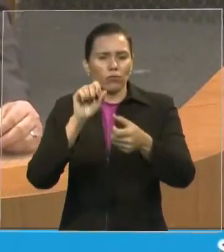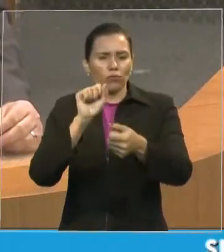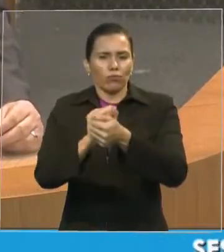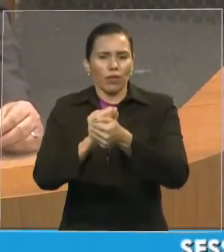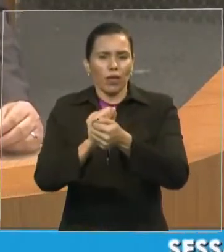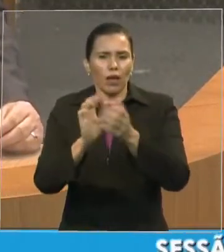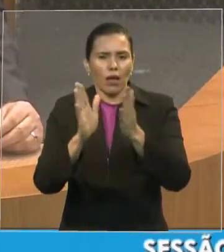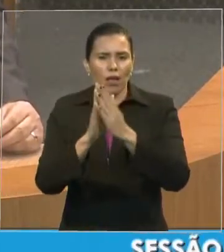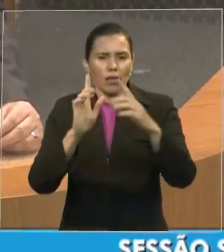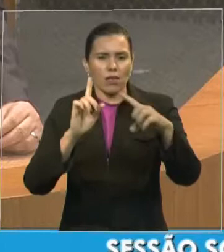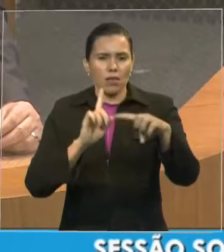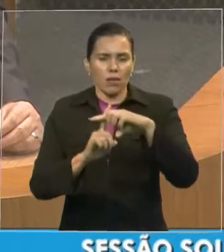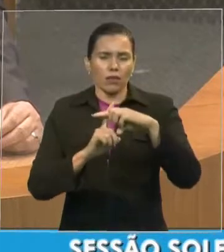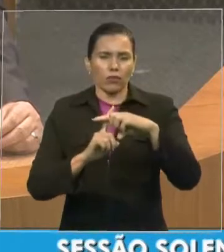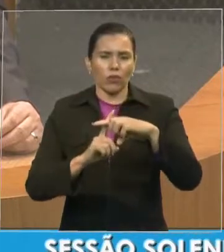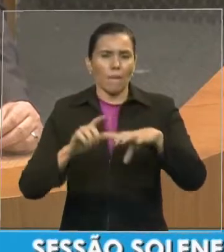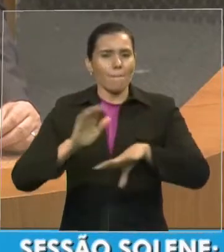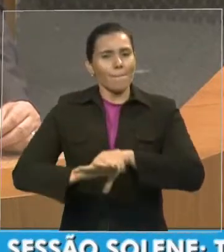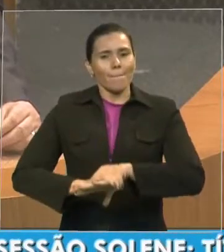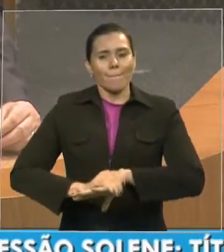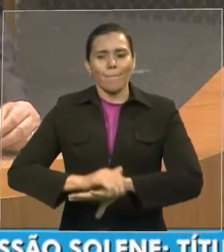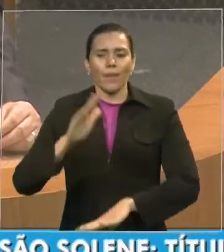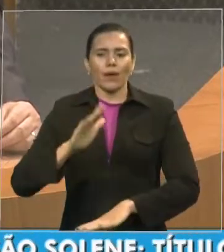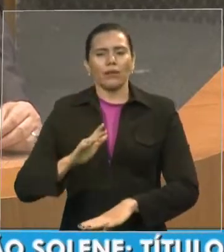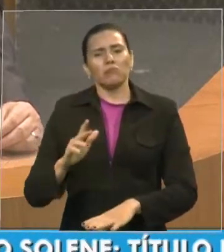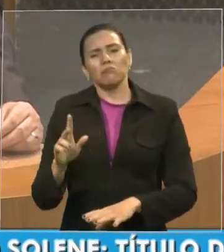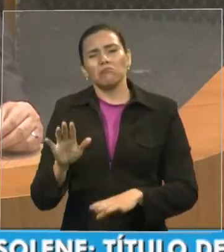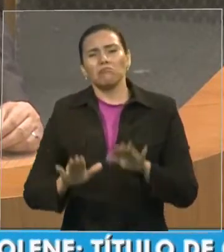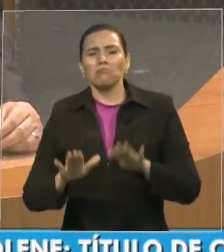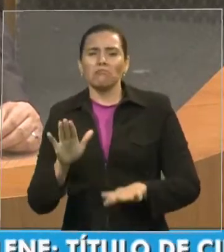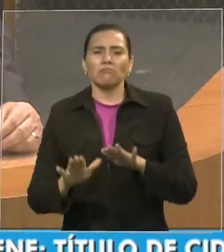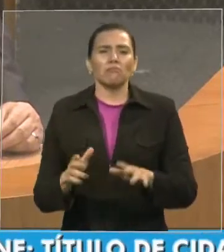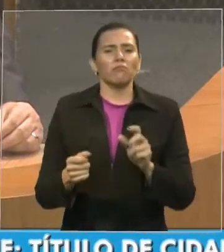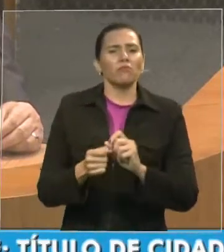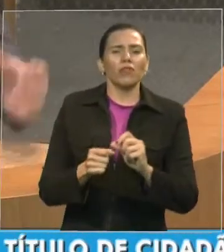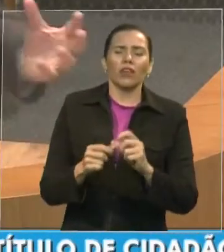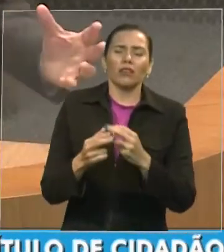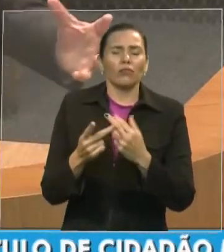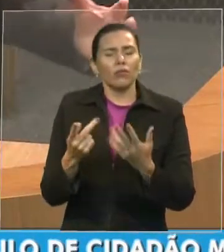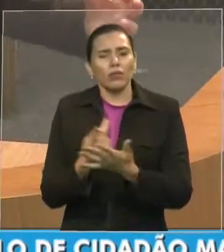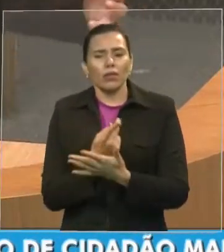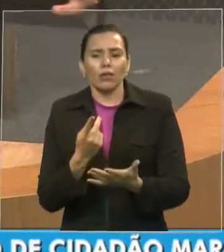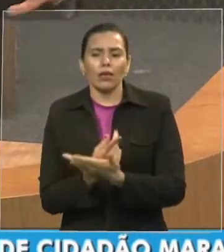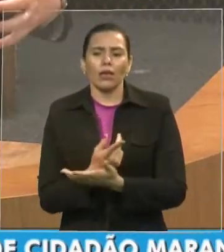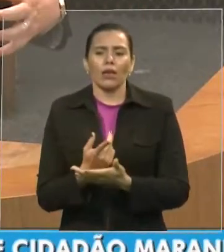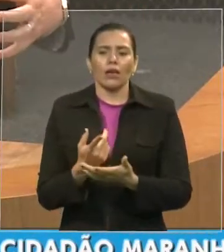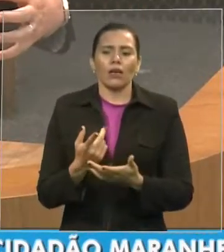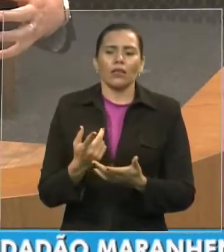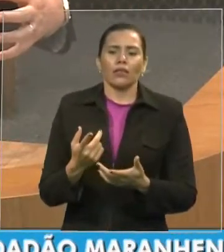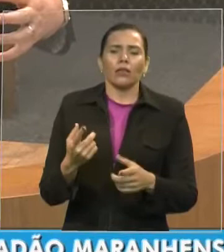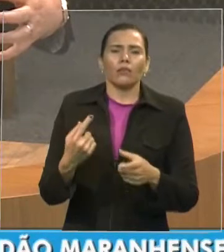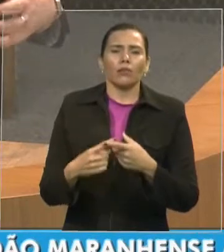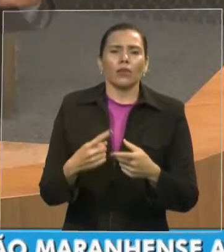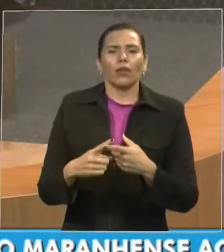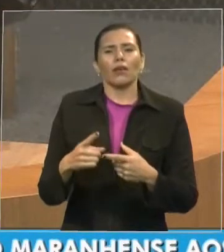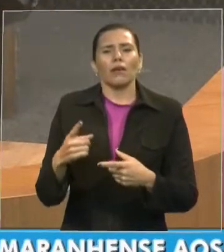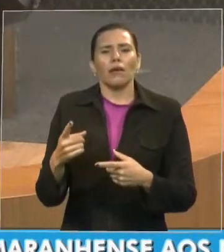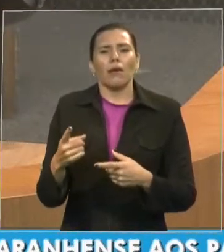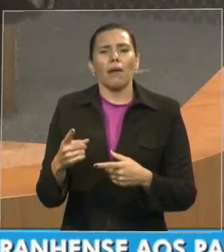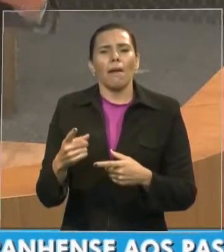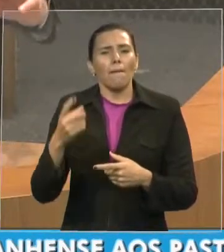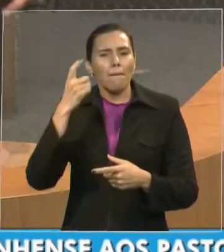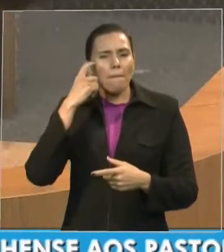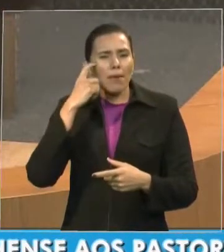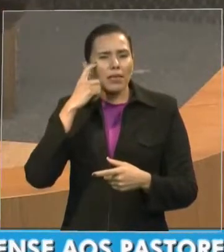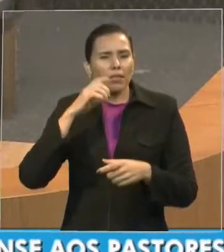gente comete um erro de organização que nós fazemos depois, ao invés de nos unir mais, ao invés